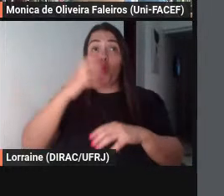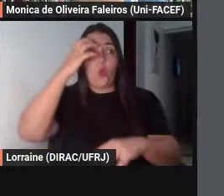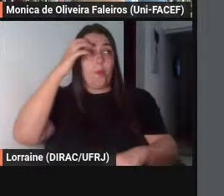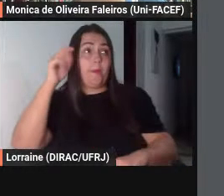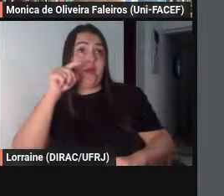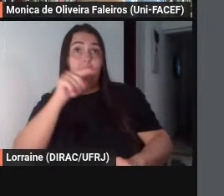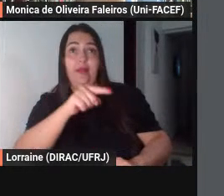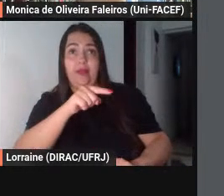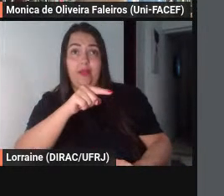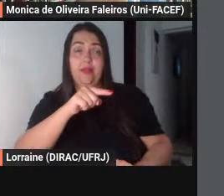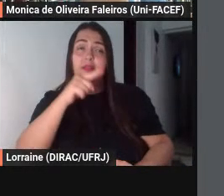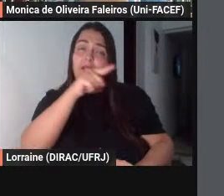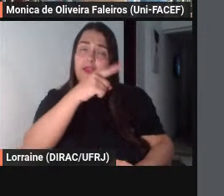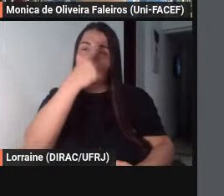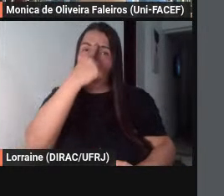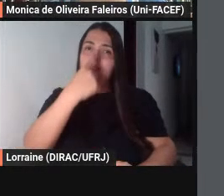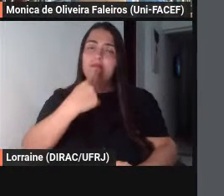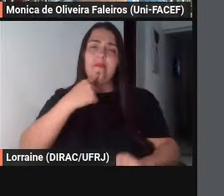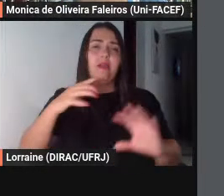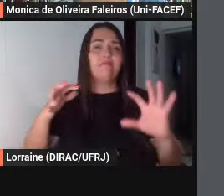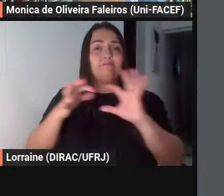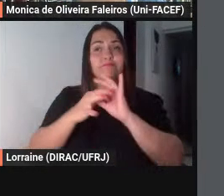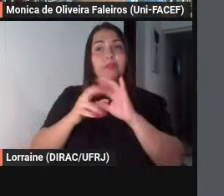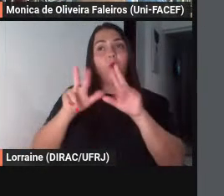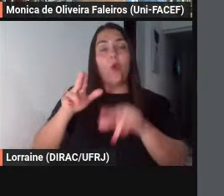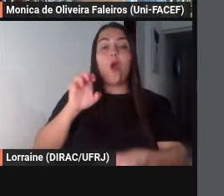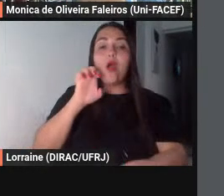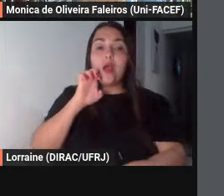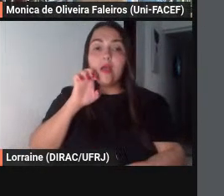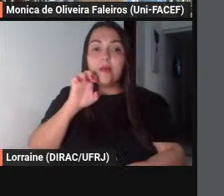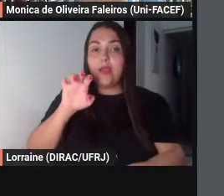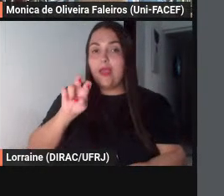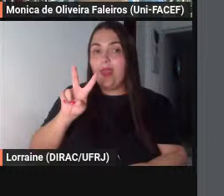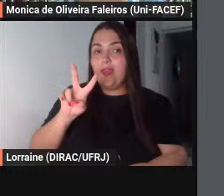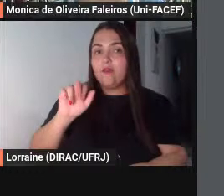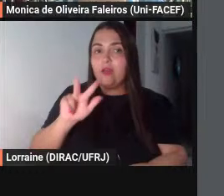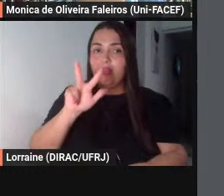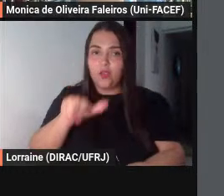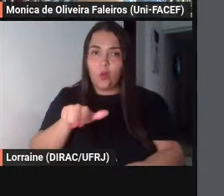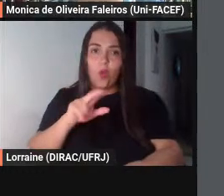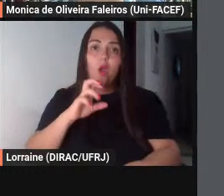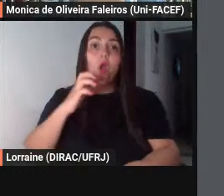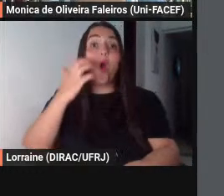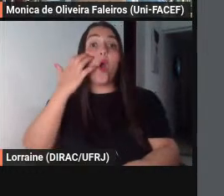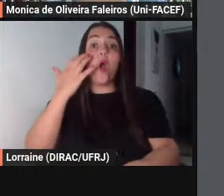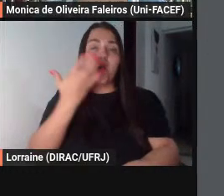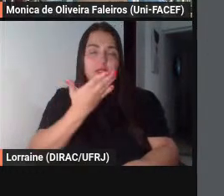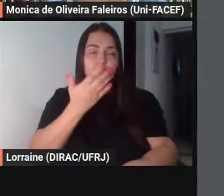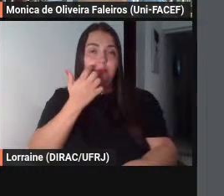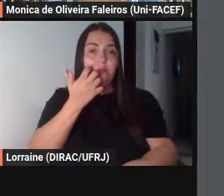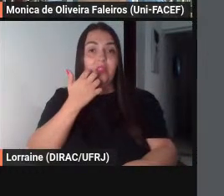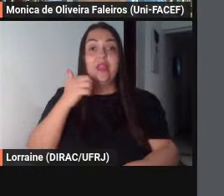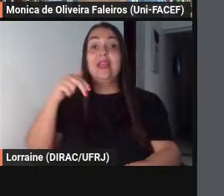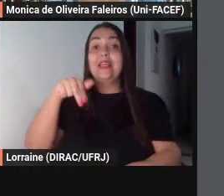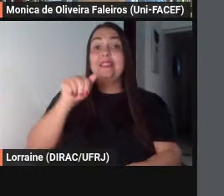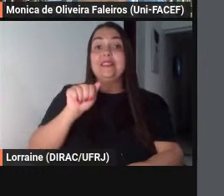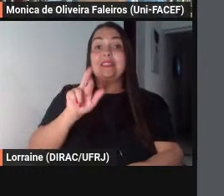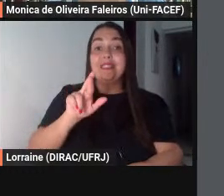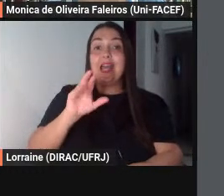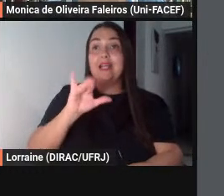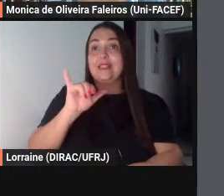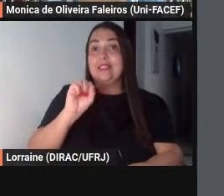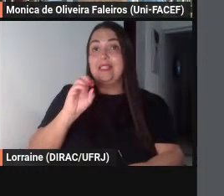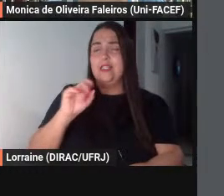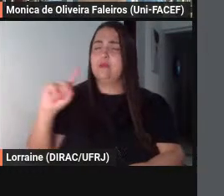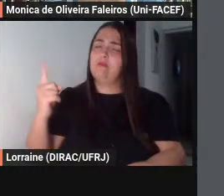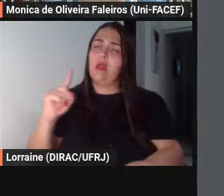sua imagem claramente associada a de Eva como está aqui em rosa olha Narciso e que ia passando viu Vênus